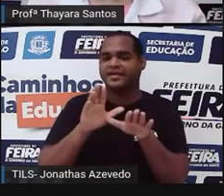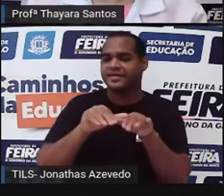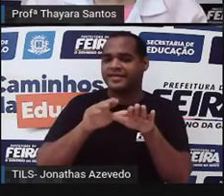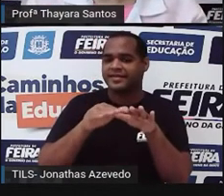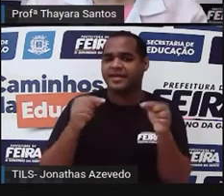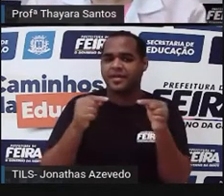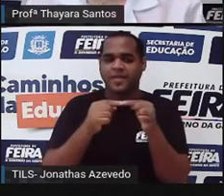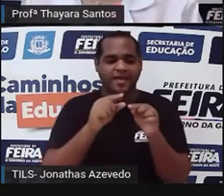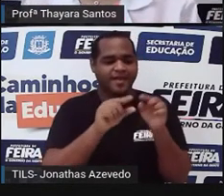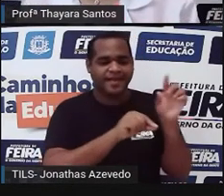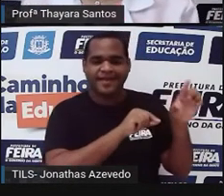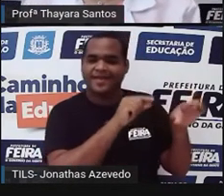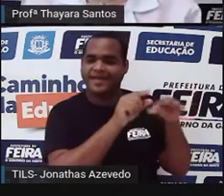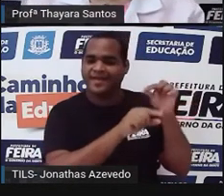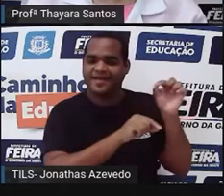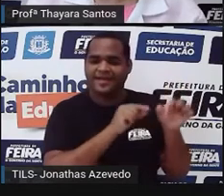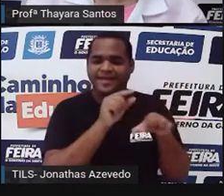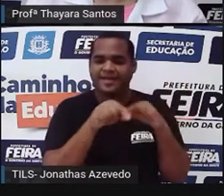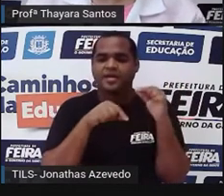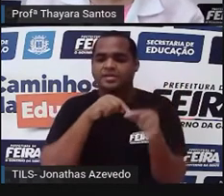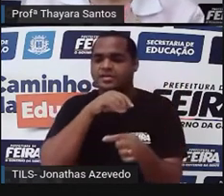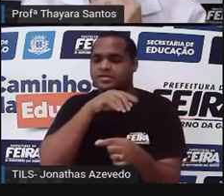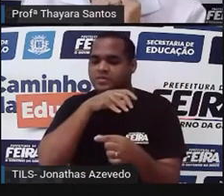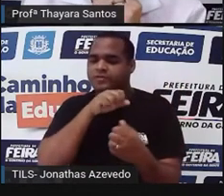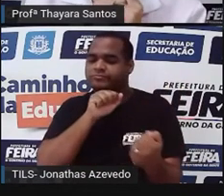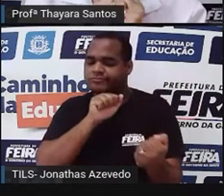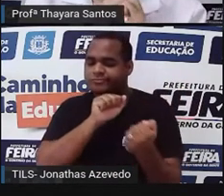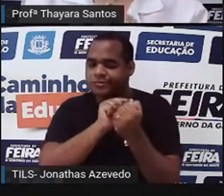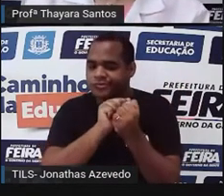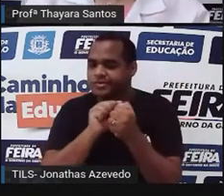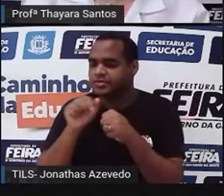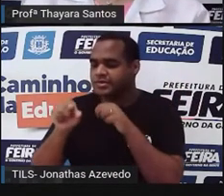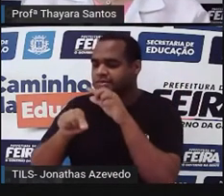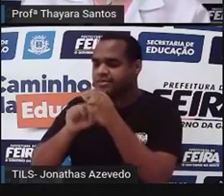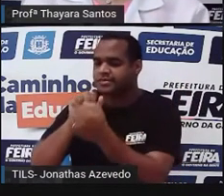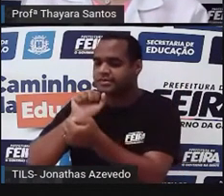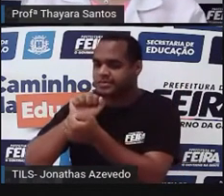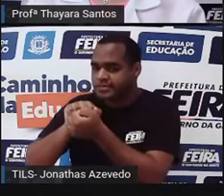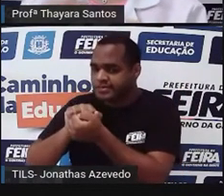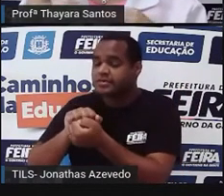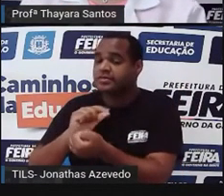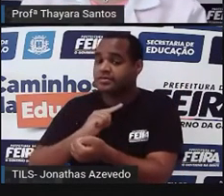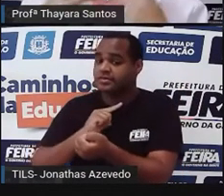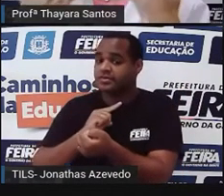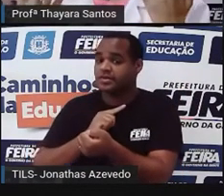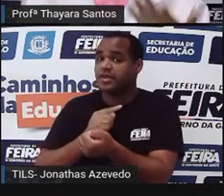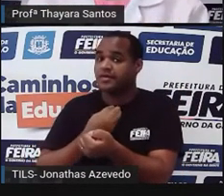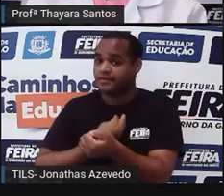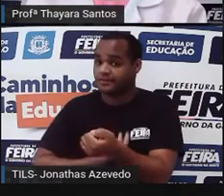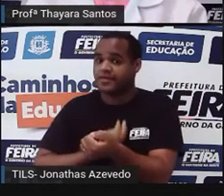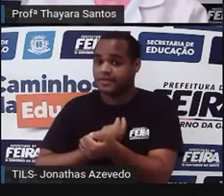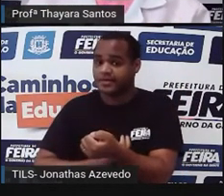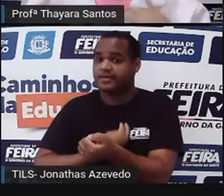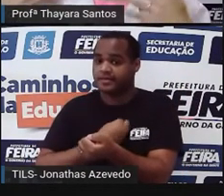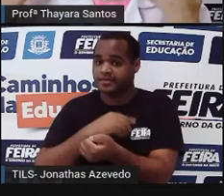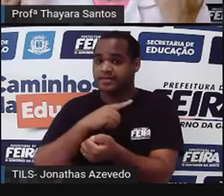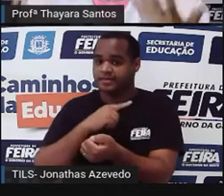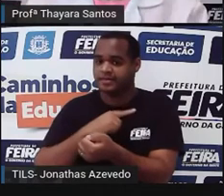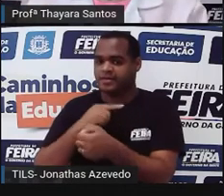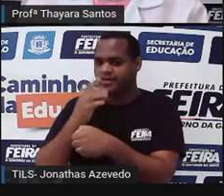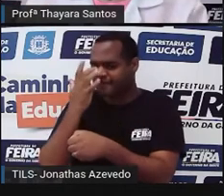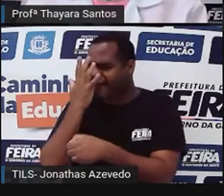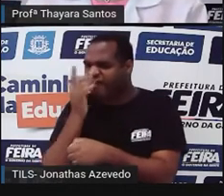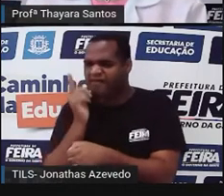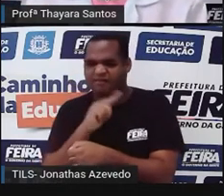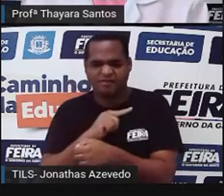gente chama de seleção sexual. O que quer dizer isso? Tem um parceiro que vai selecionar o outro. Não é uma coisa